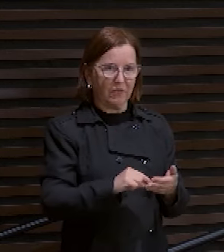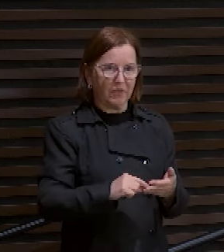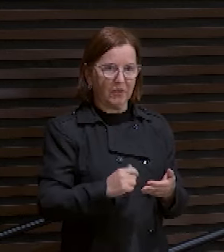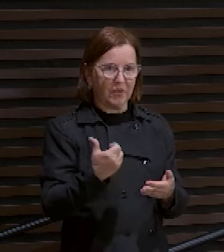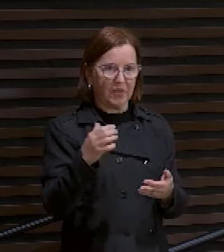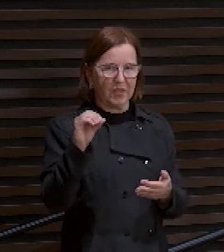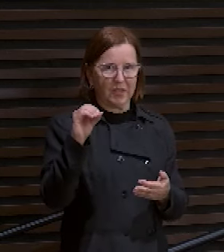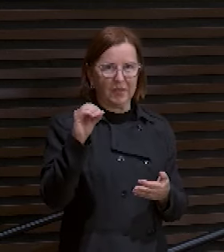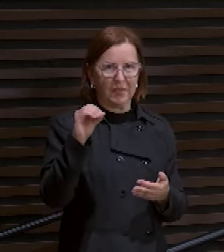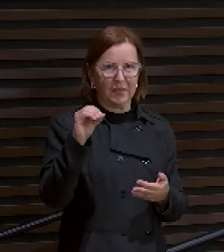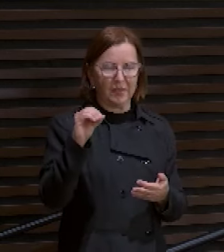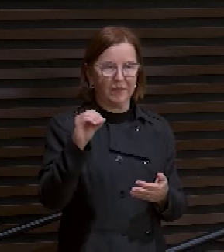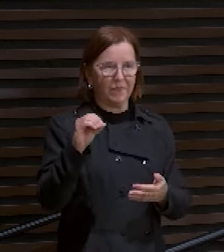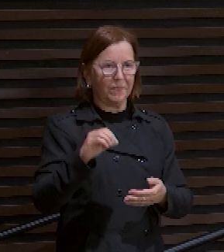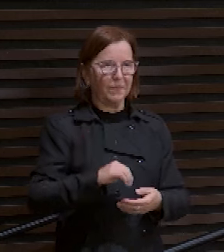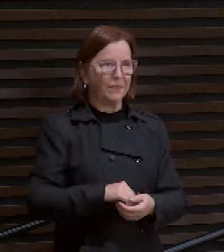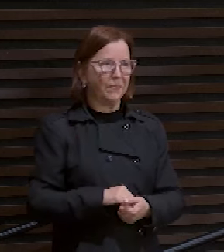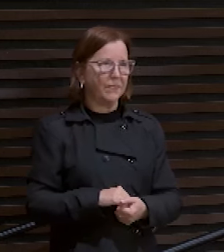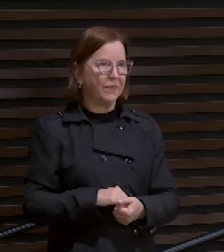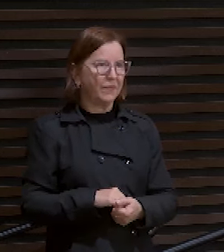Isaías 41, 10.